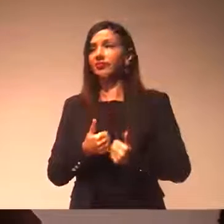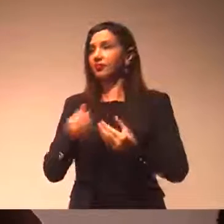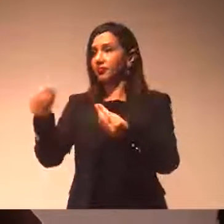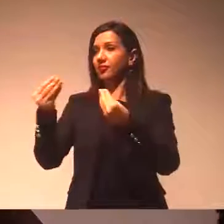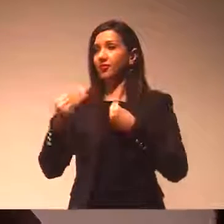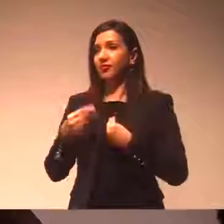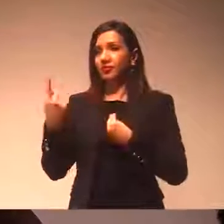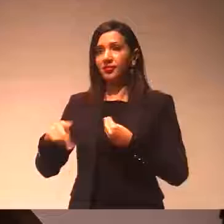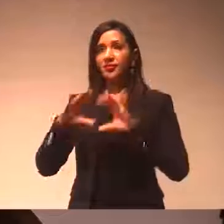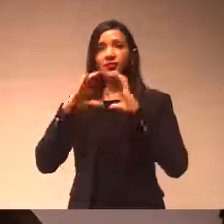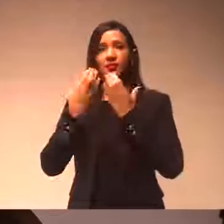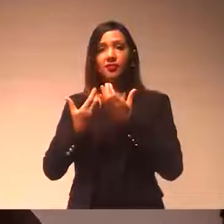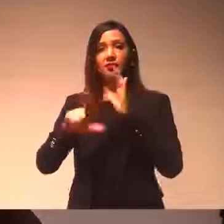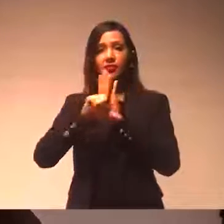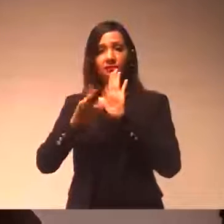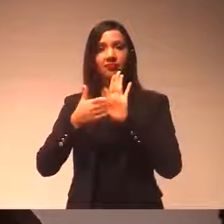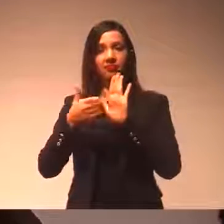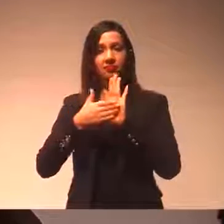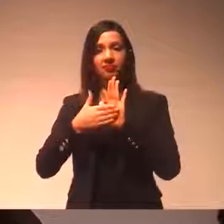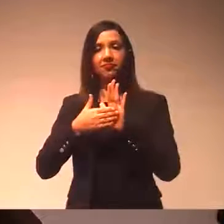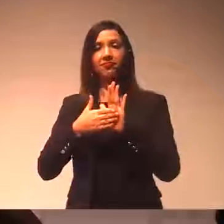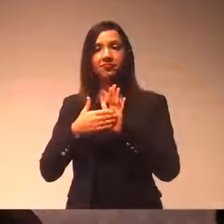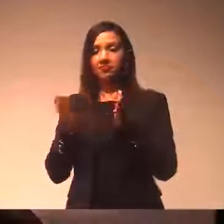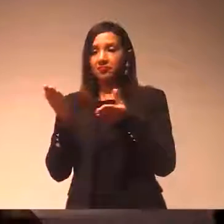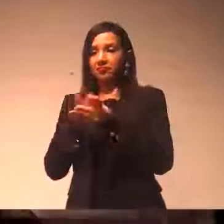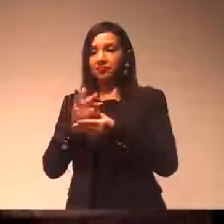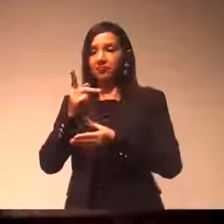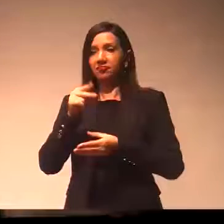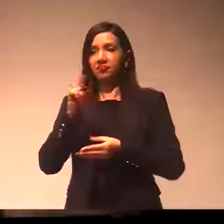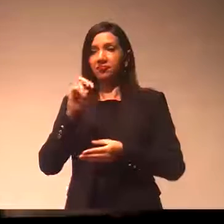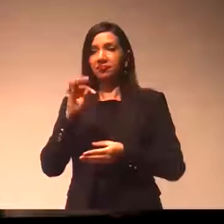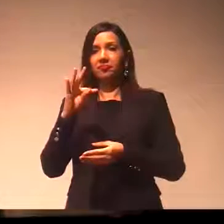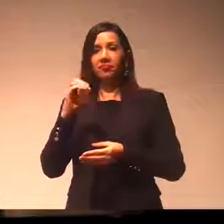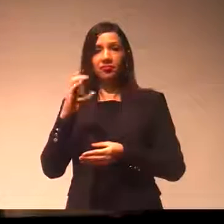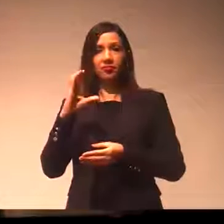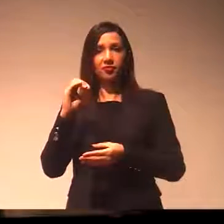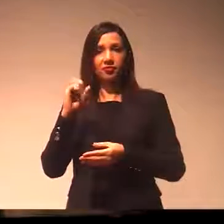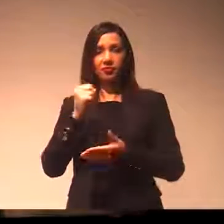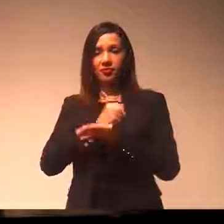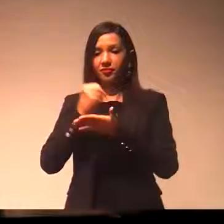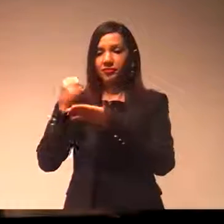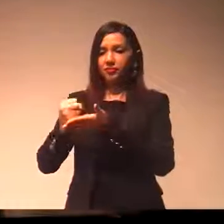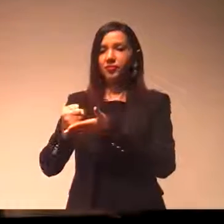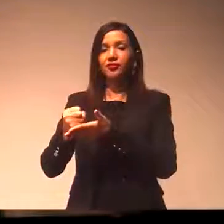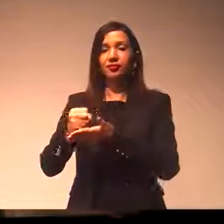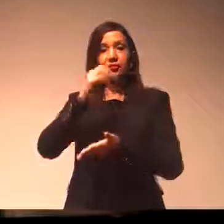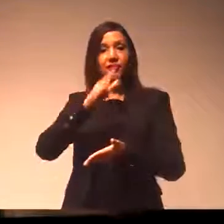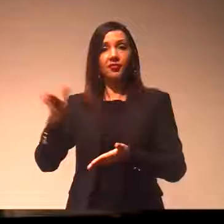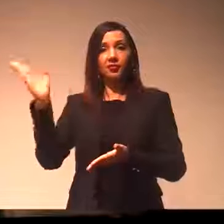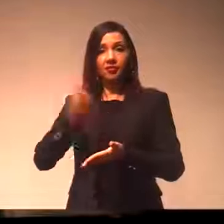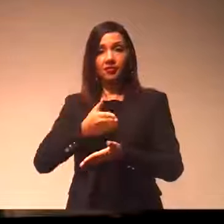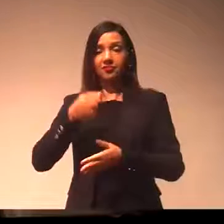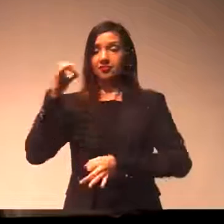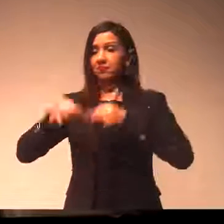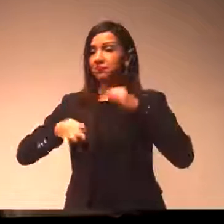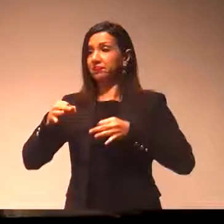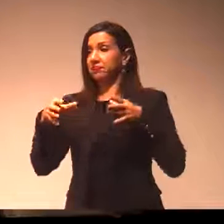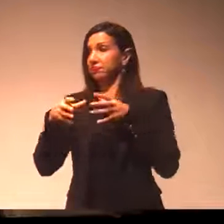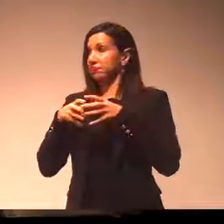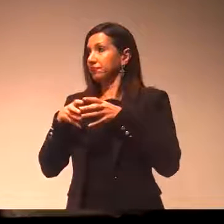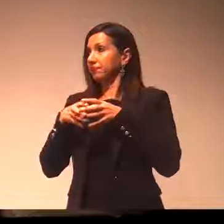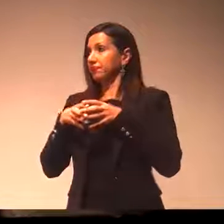o protocolo do pedido de retirada do veto, e o jurídico, junto com o